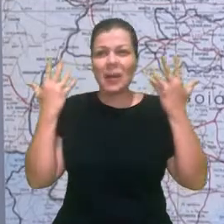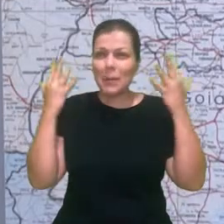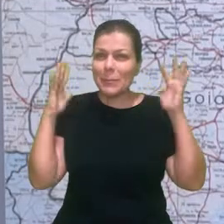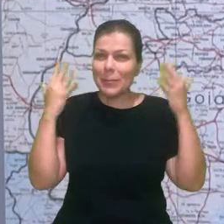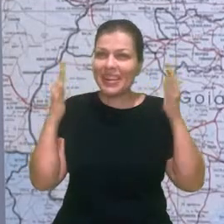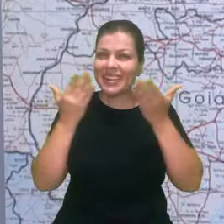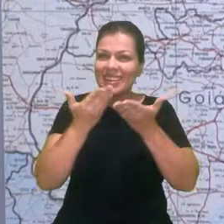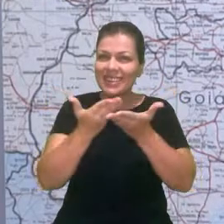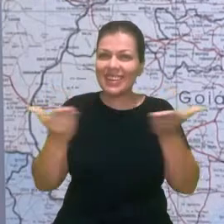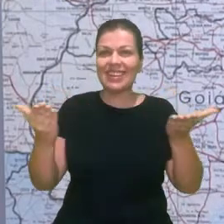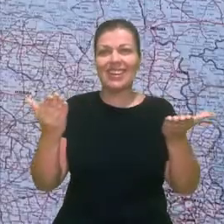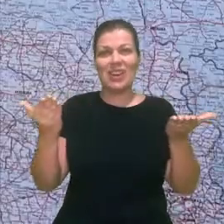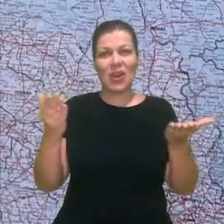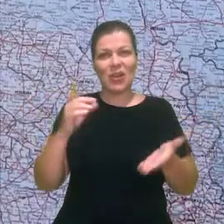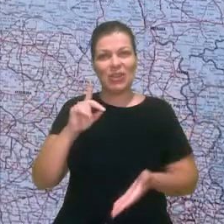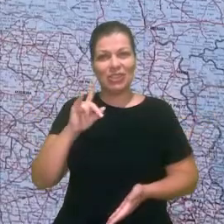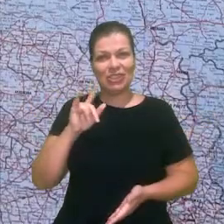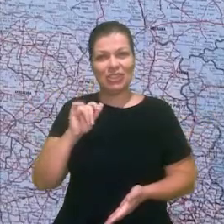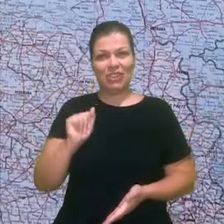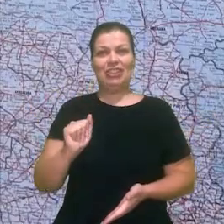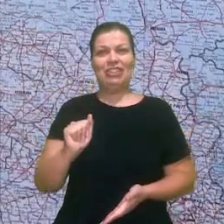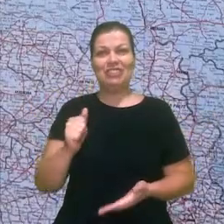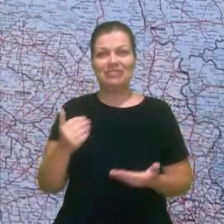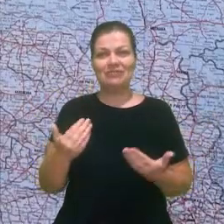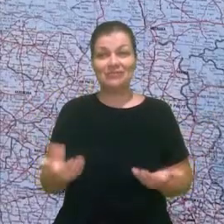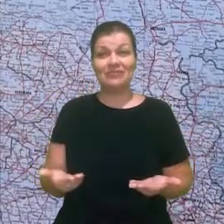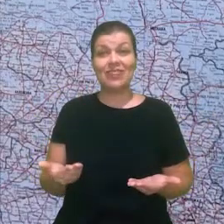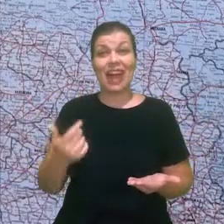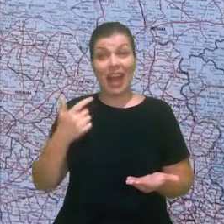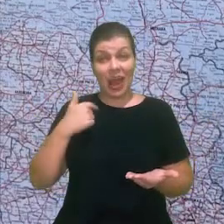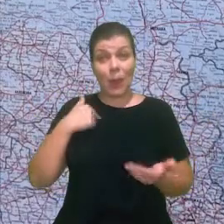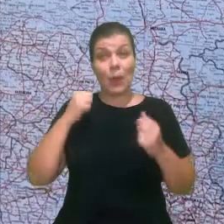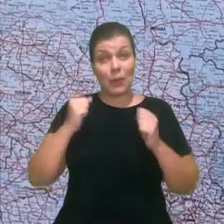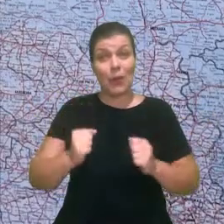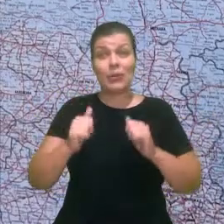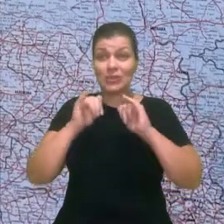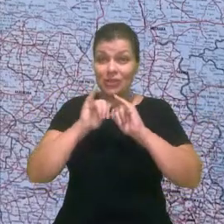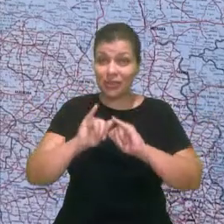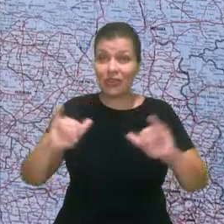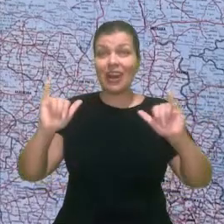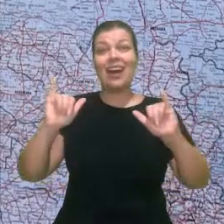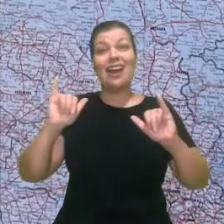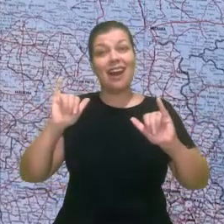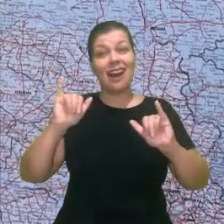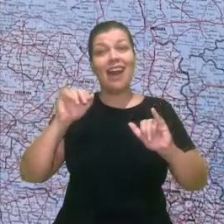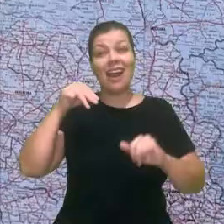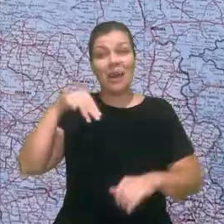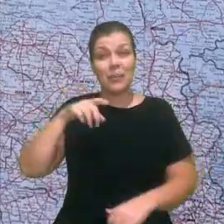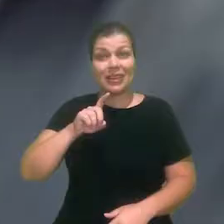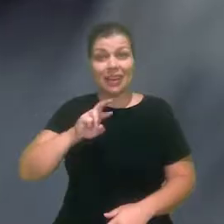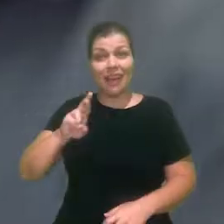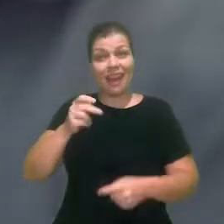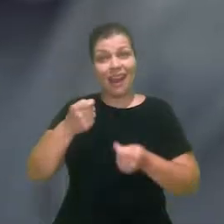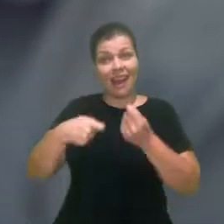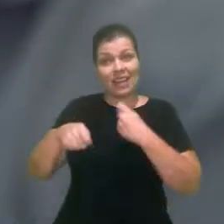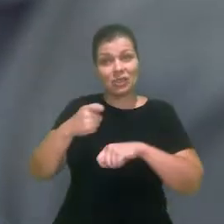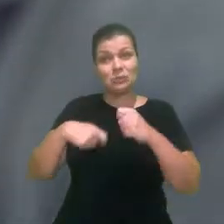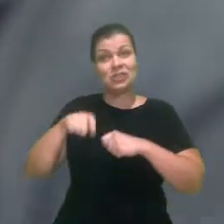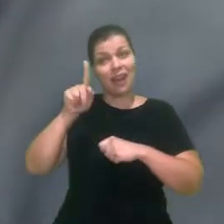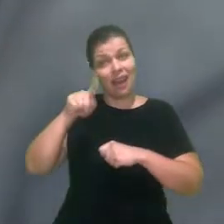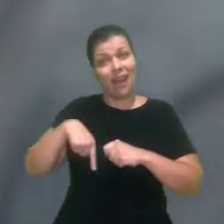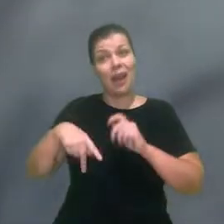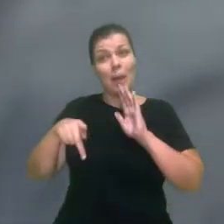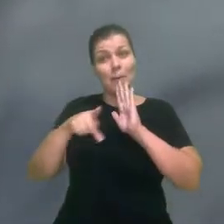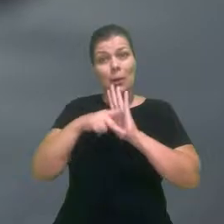parabéns a todos pelo seu dia. Soma-se a minha alegria poder dizer que hoje a administração do MDR é feita por servidores formados